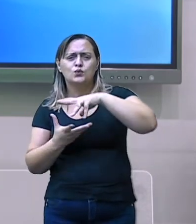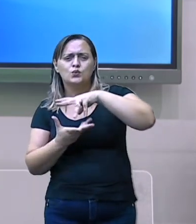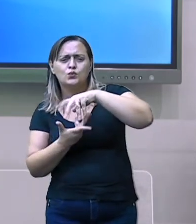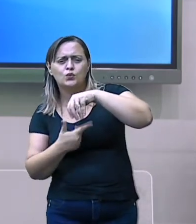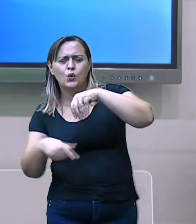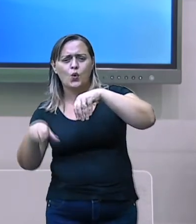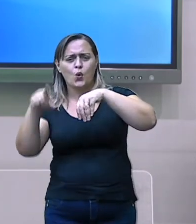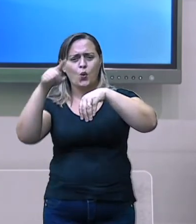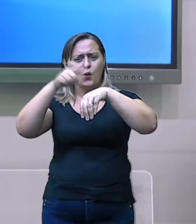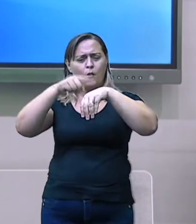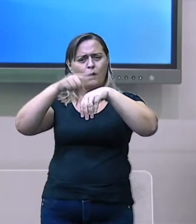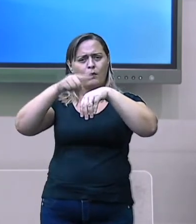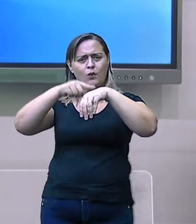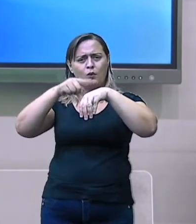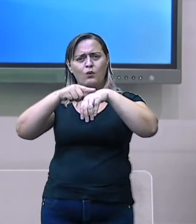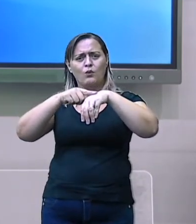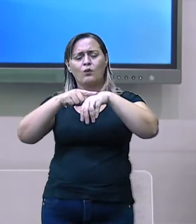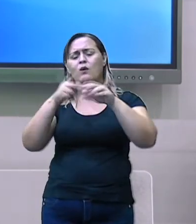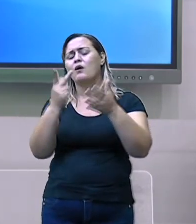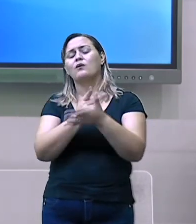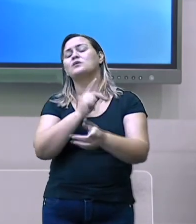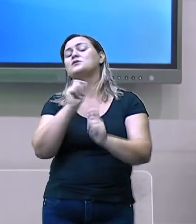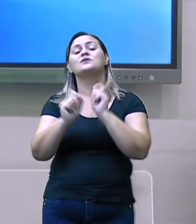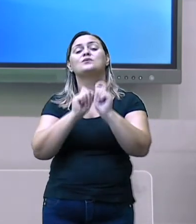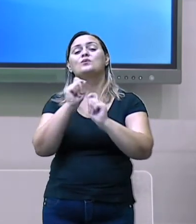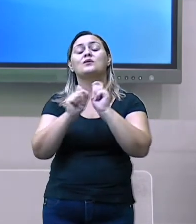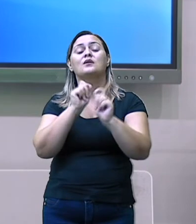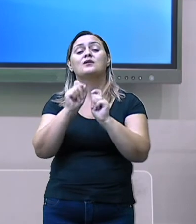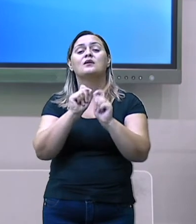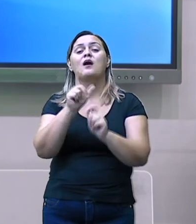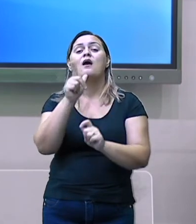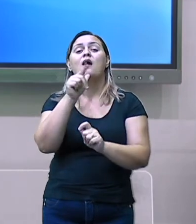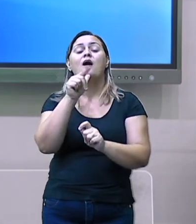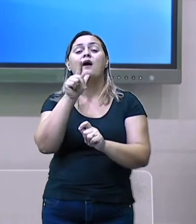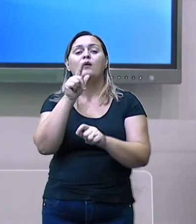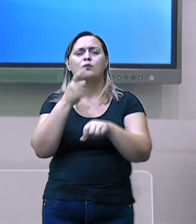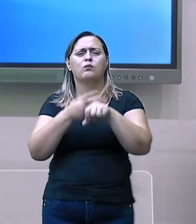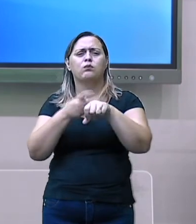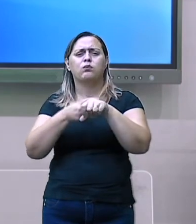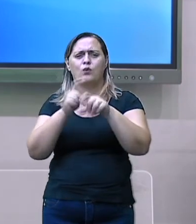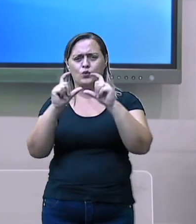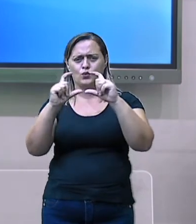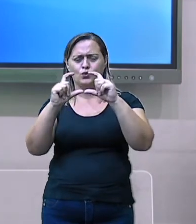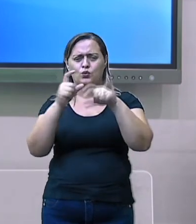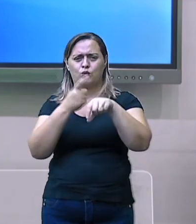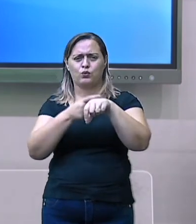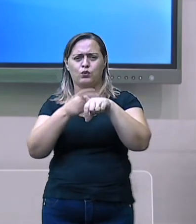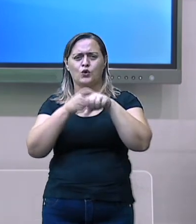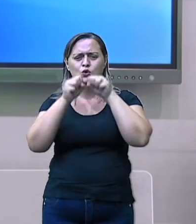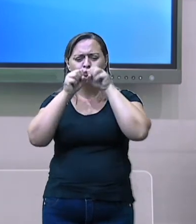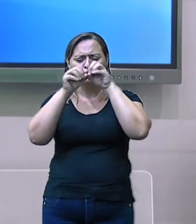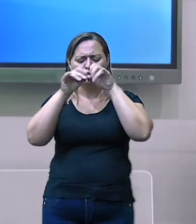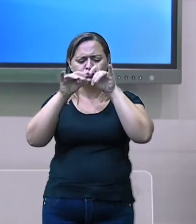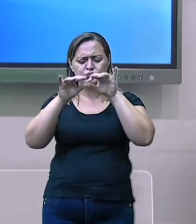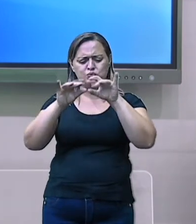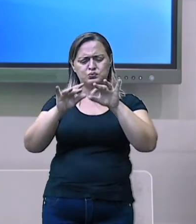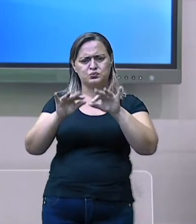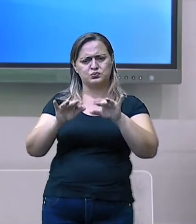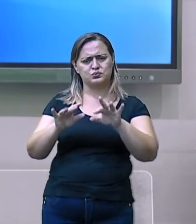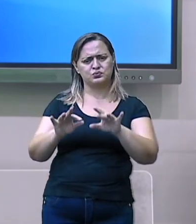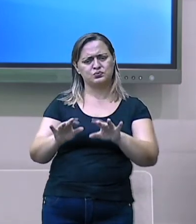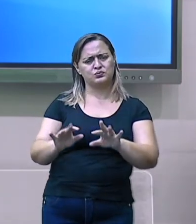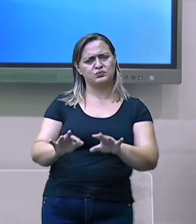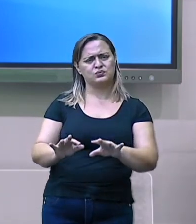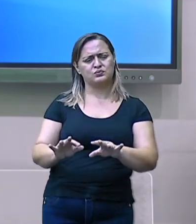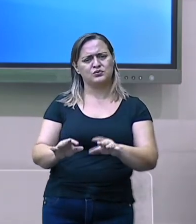no polo norte, estavam derretendo com muito mais intensidade. Isso